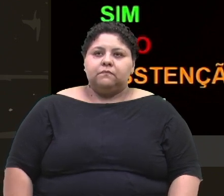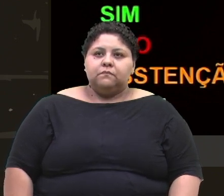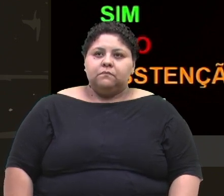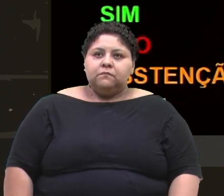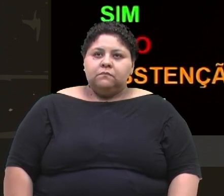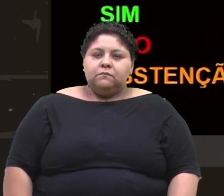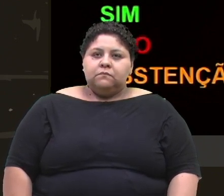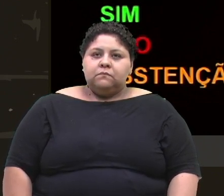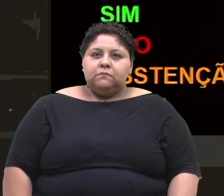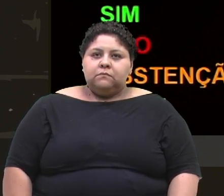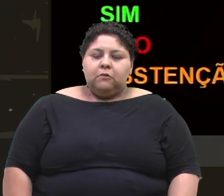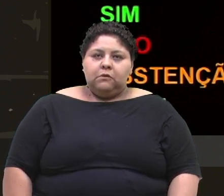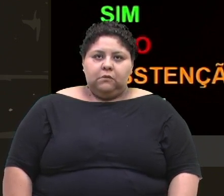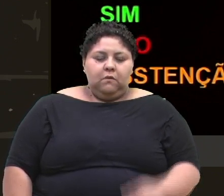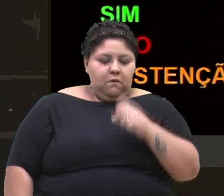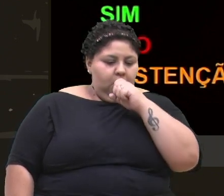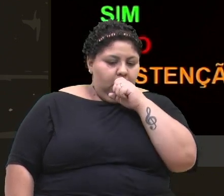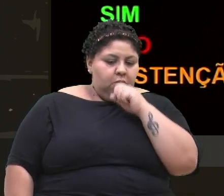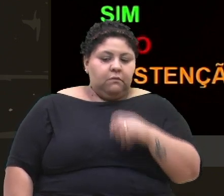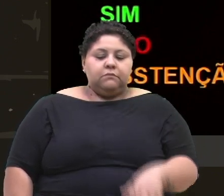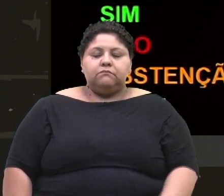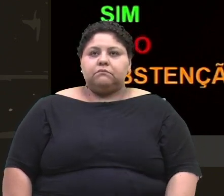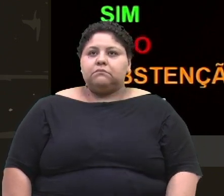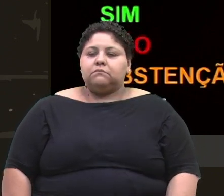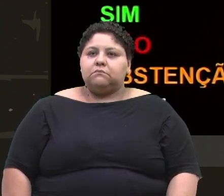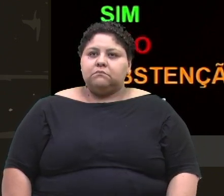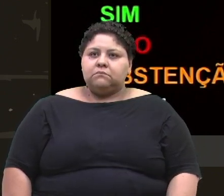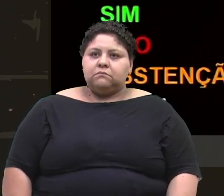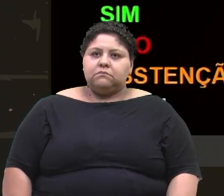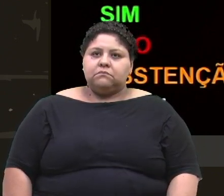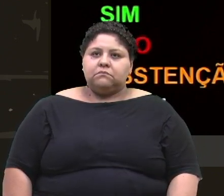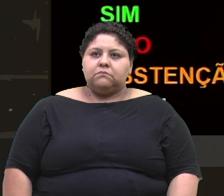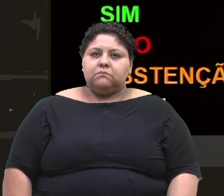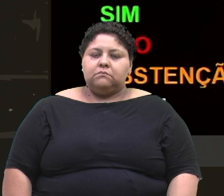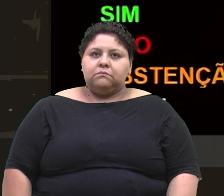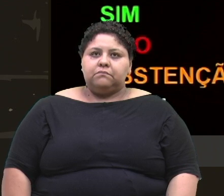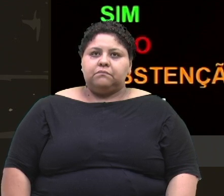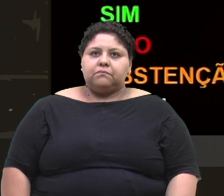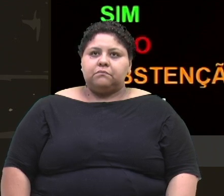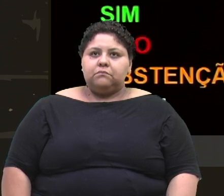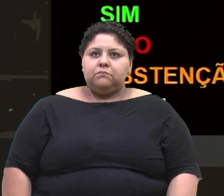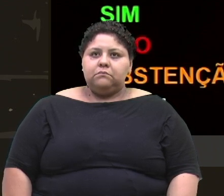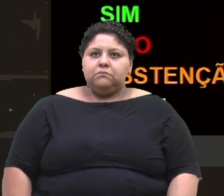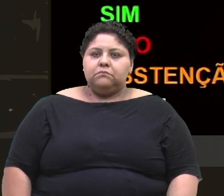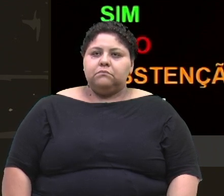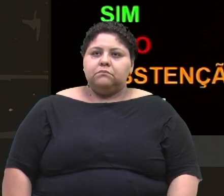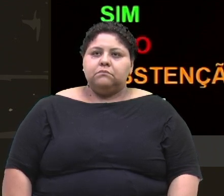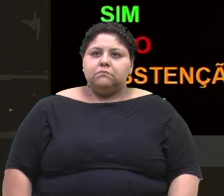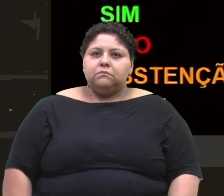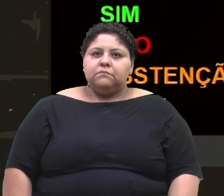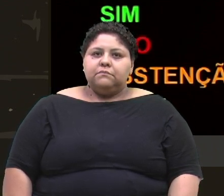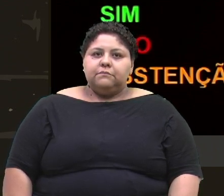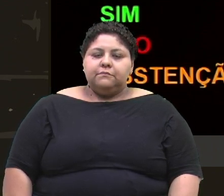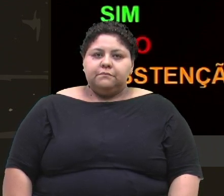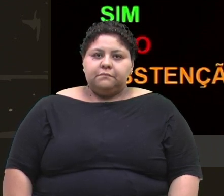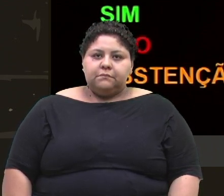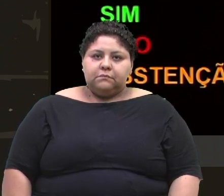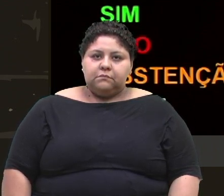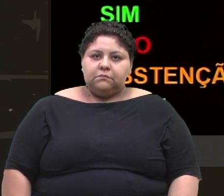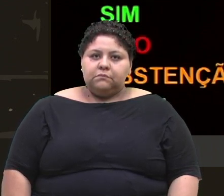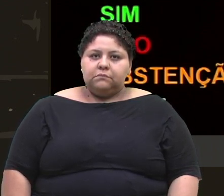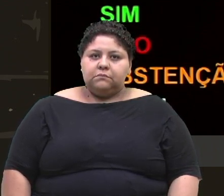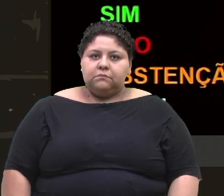Voto sim, senhor presidente. Sandro Fantinel vota sim. Rose Frigieri vota sim. Felipe vota sim. Felipe Glemaier vota sim.